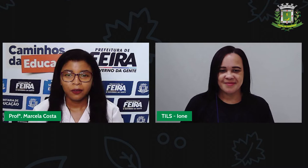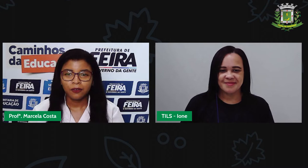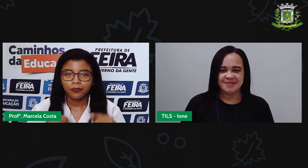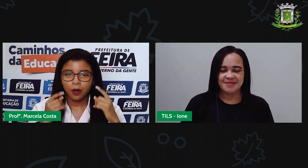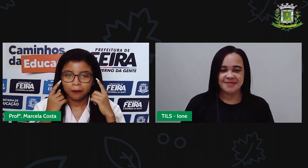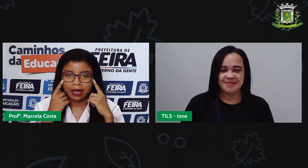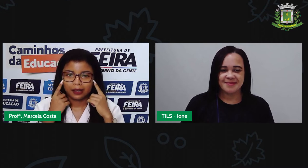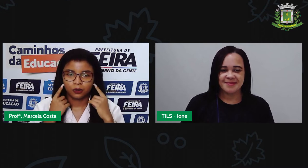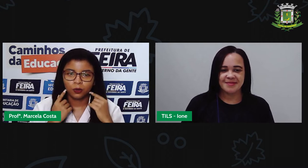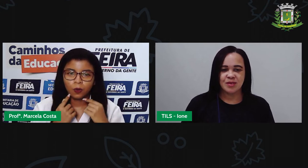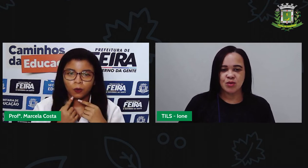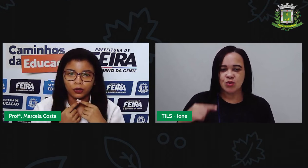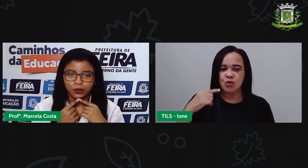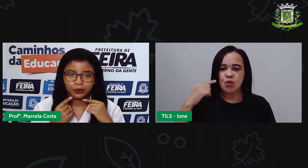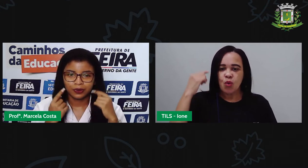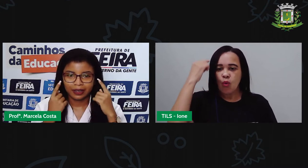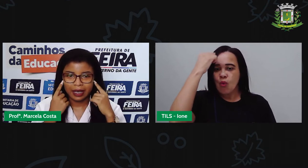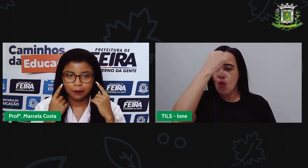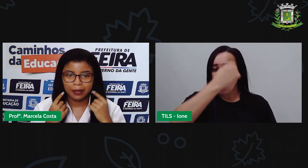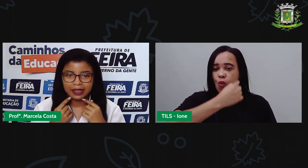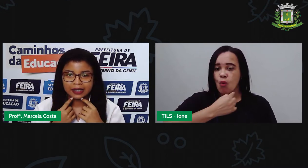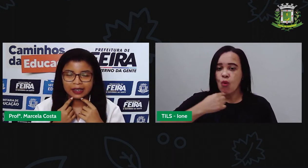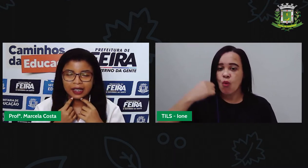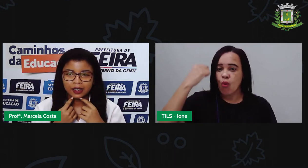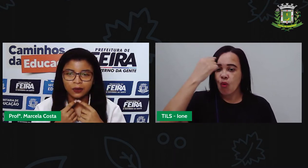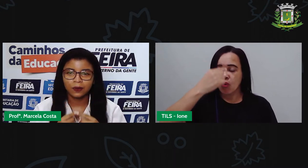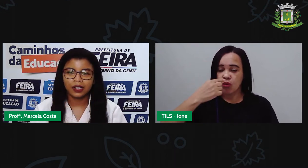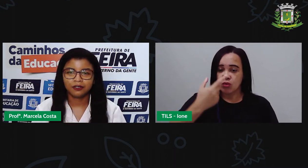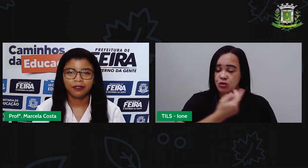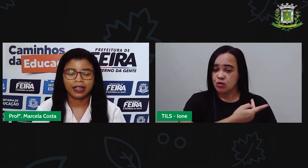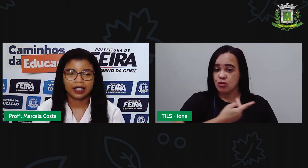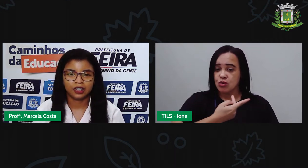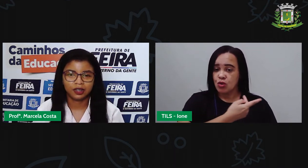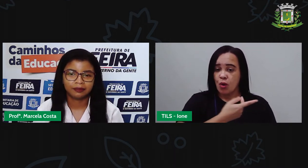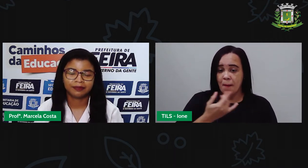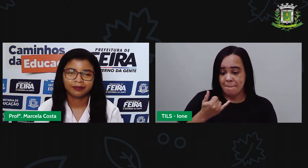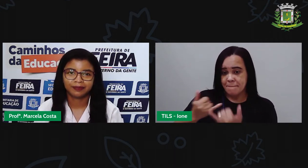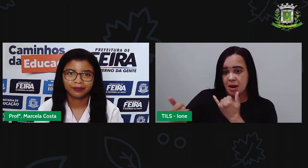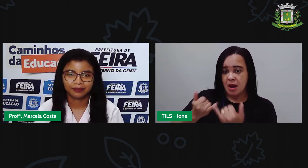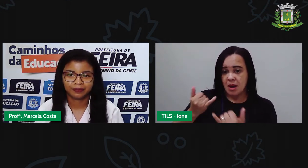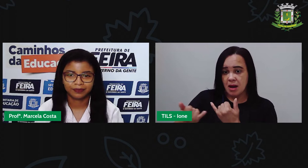E o formato do rosto é parecido ou é diferente?